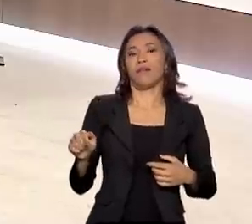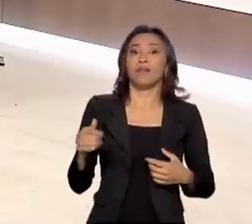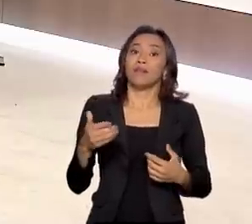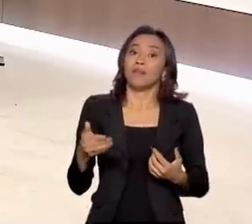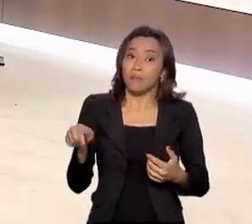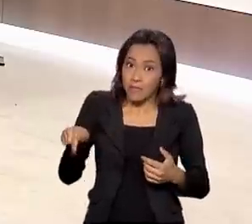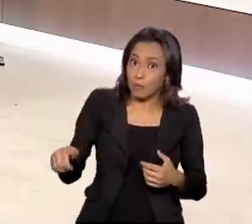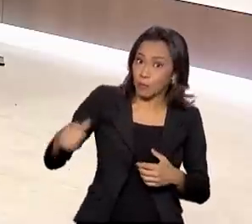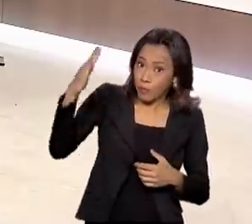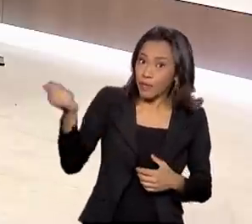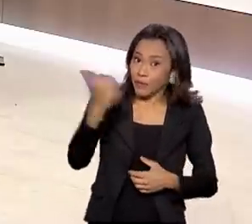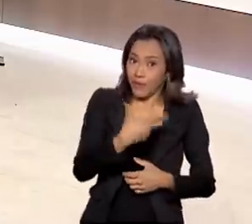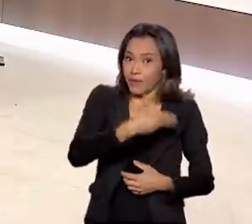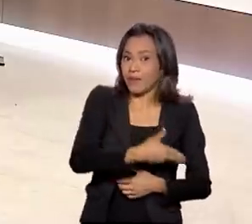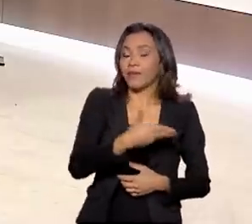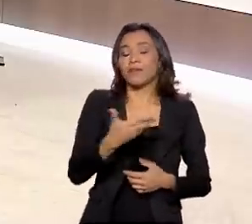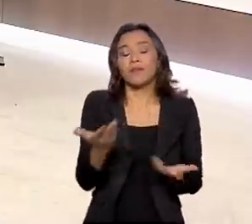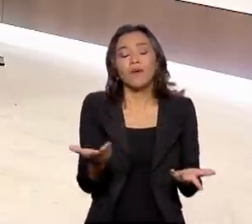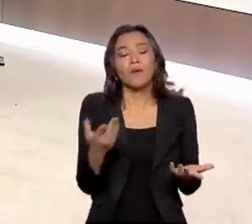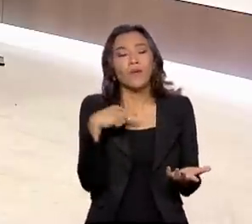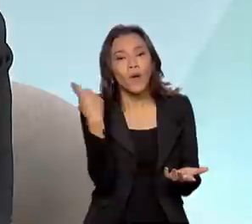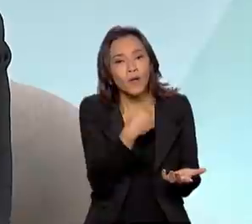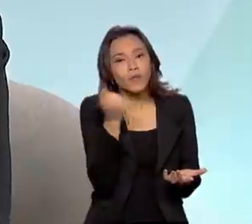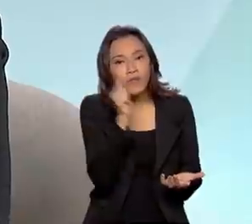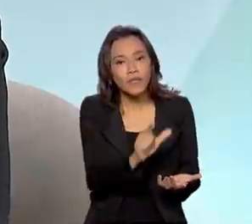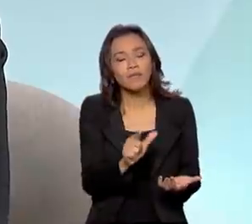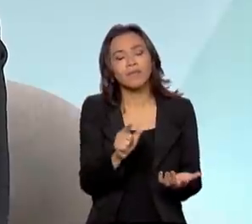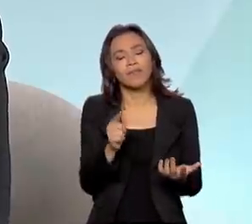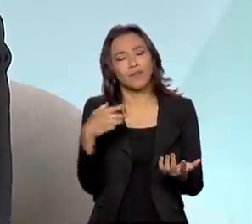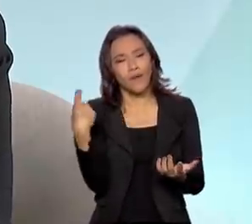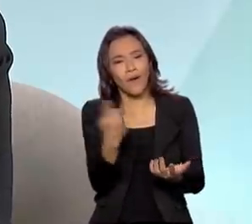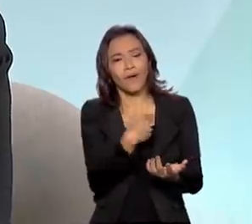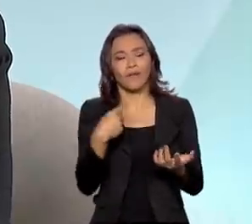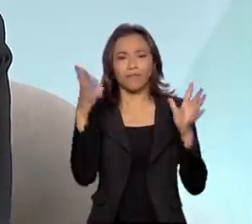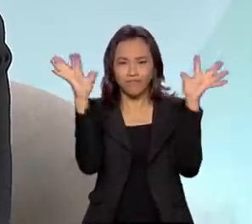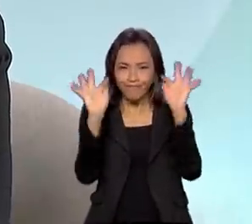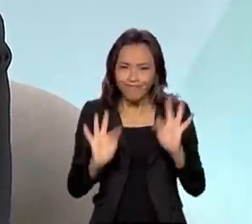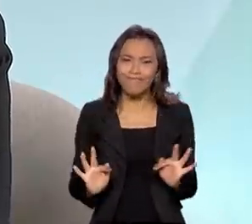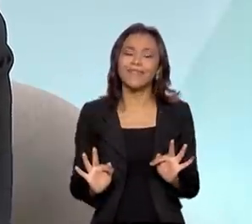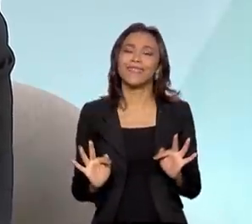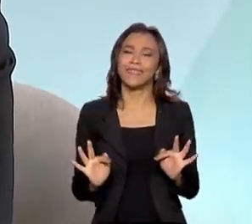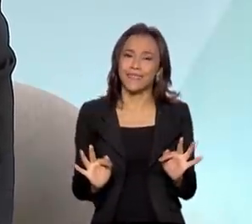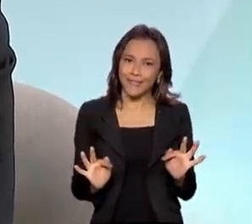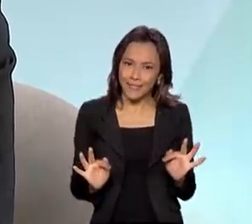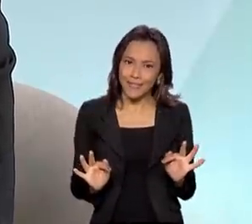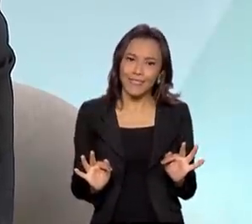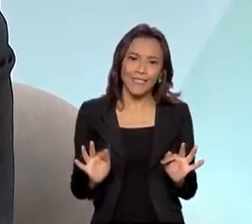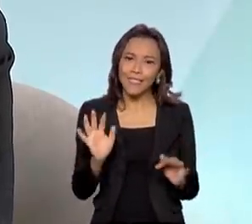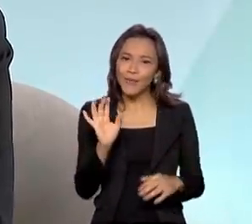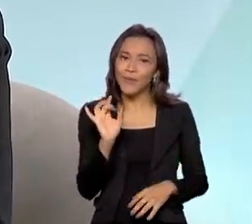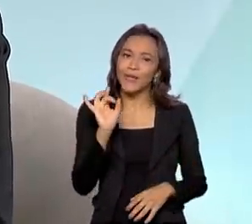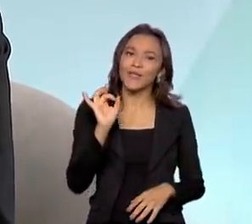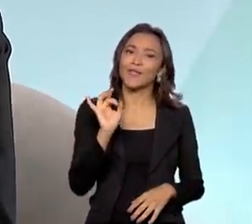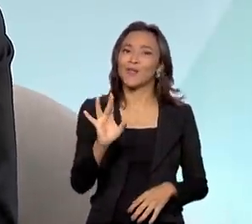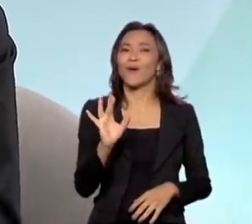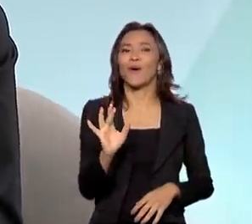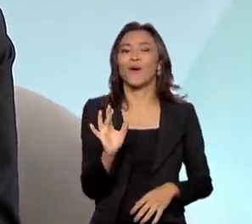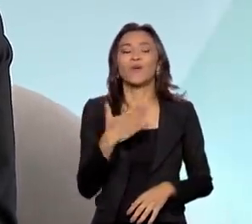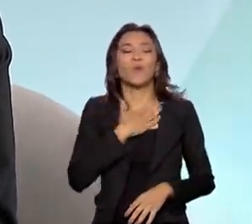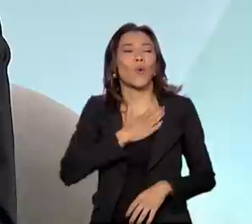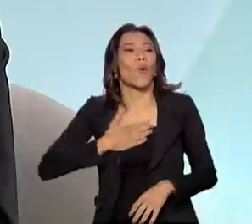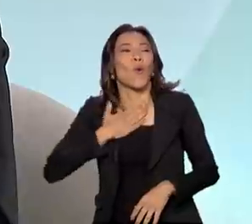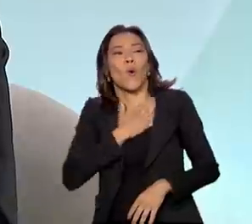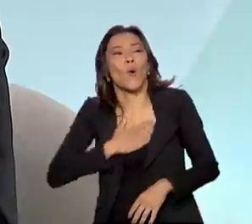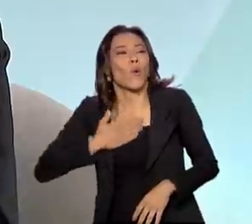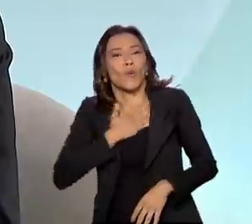conseguimos superar essas marcas. Então, é momento muito feliz, mostra que não há só uma vocação e um gosto